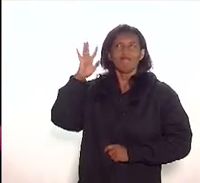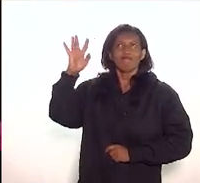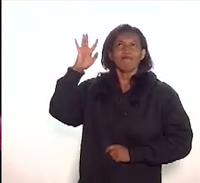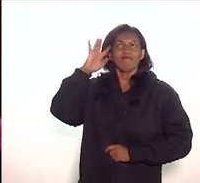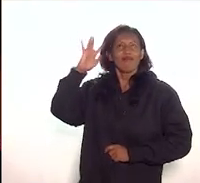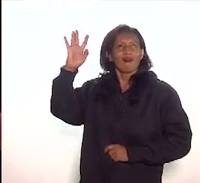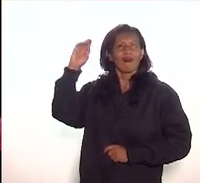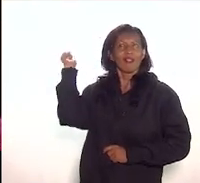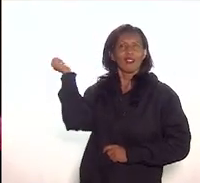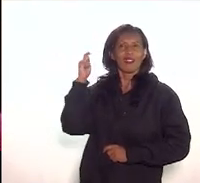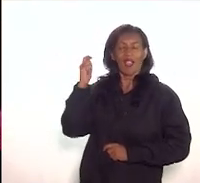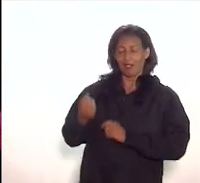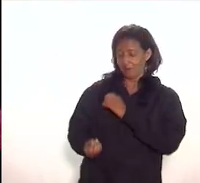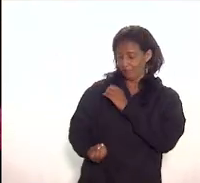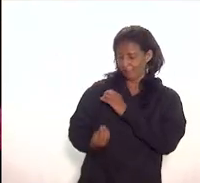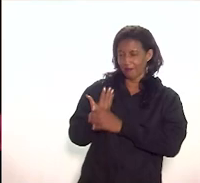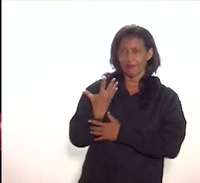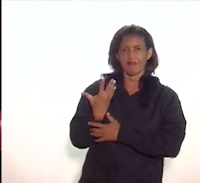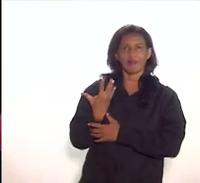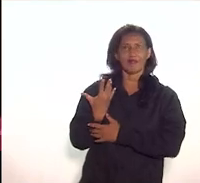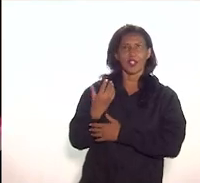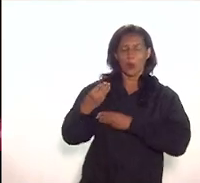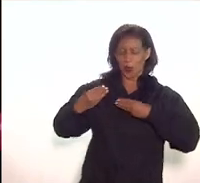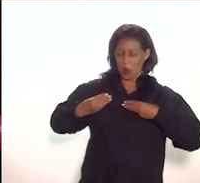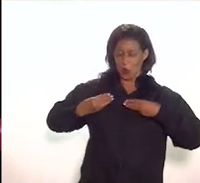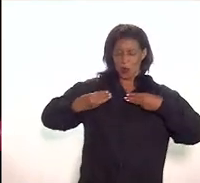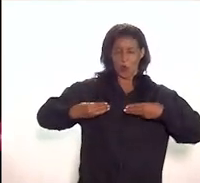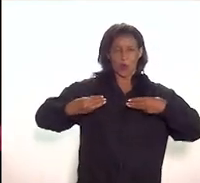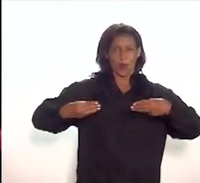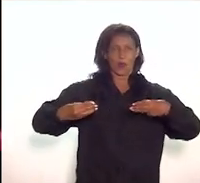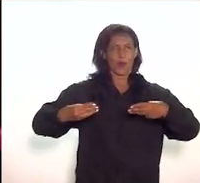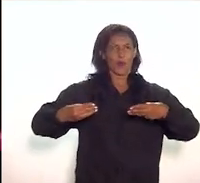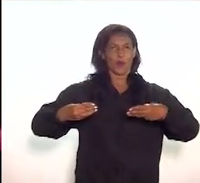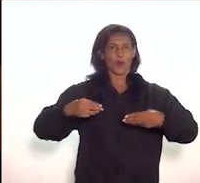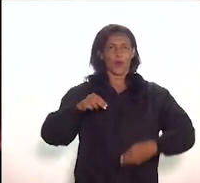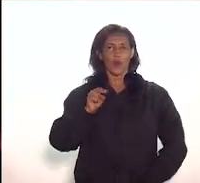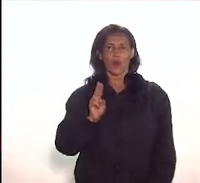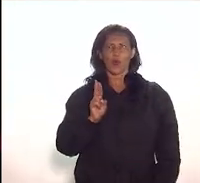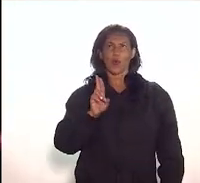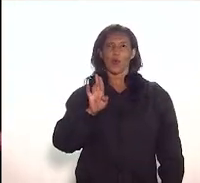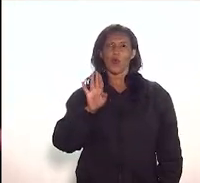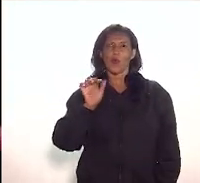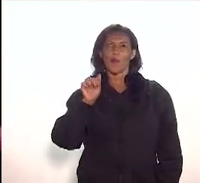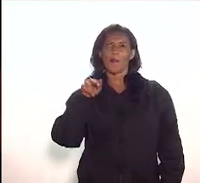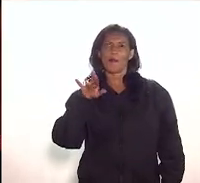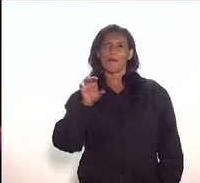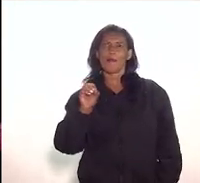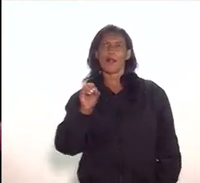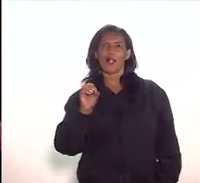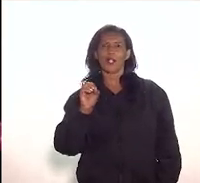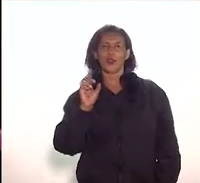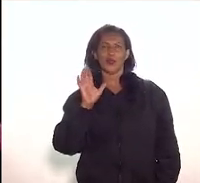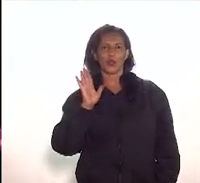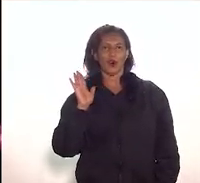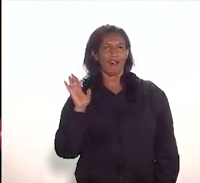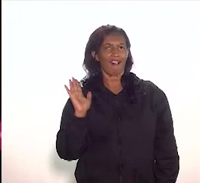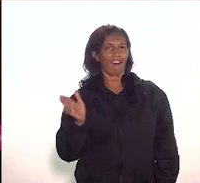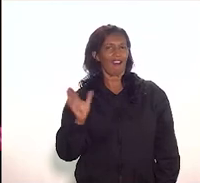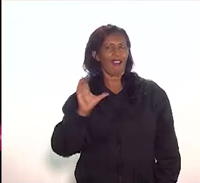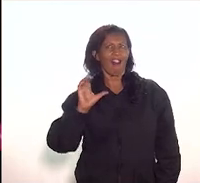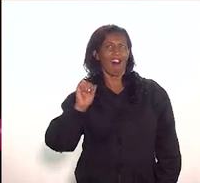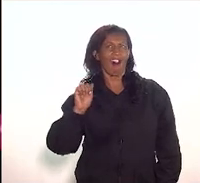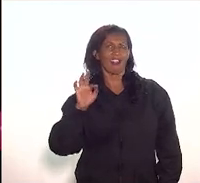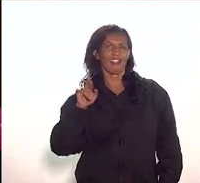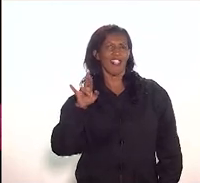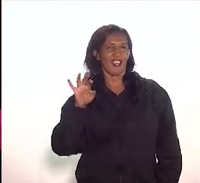e criou o Museu Urbano do Catete o Museu da República criou o Museu Urbano do